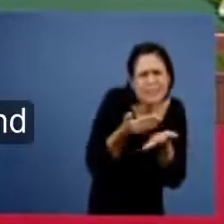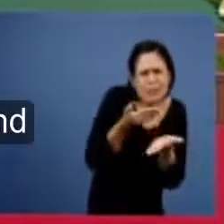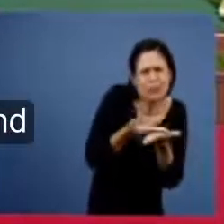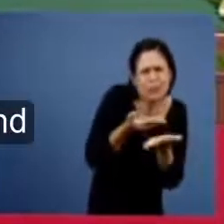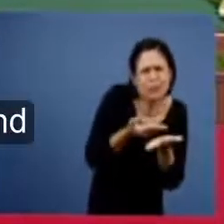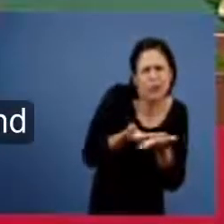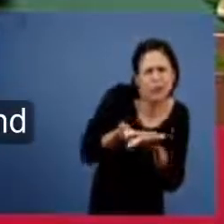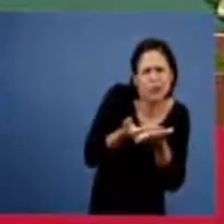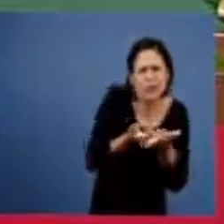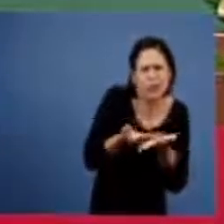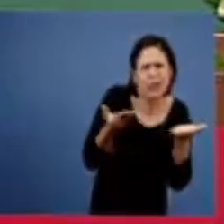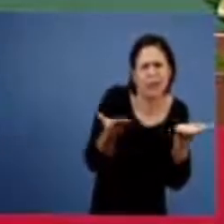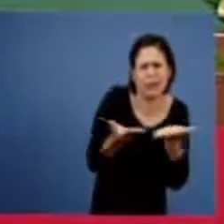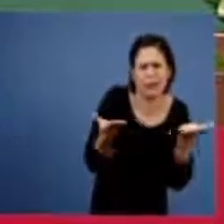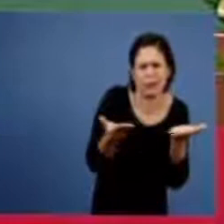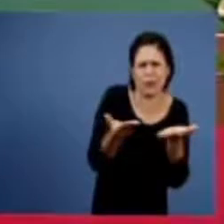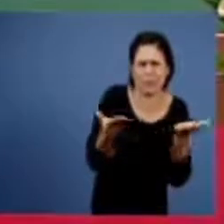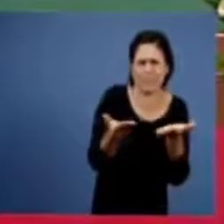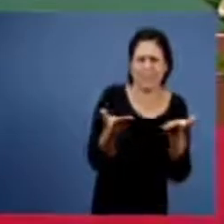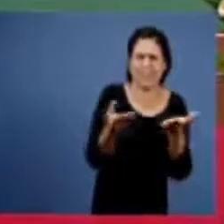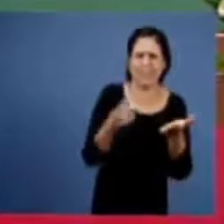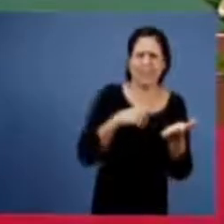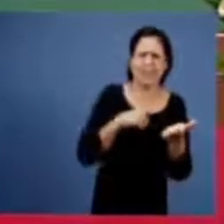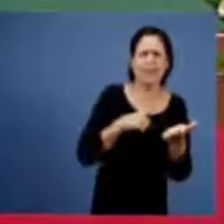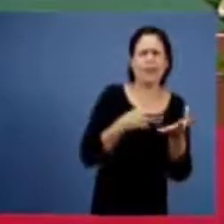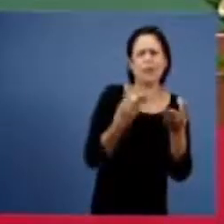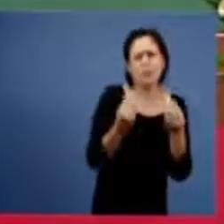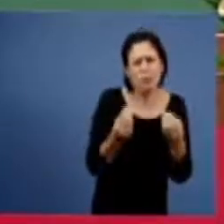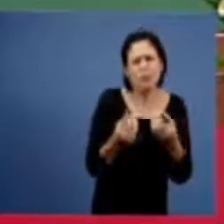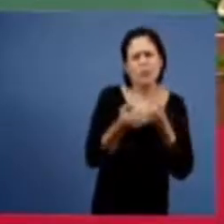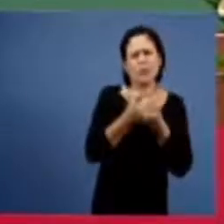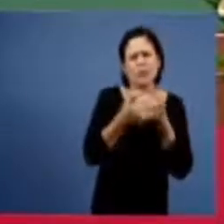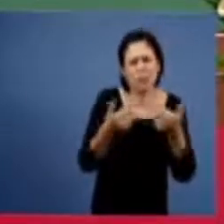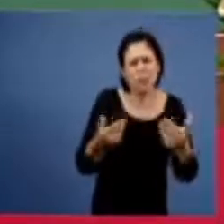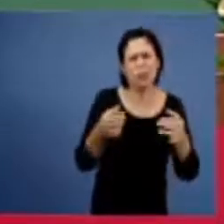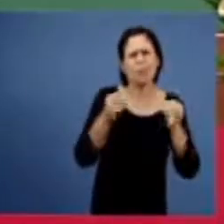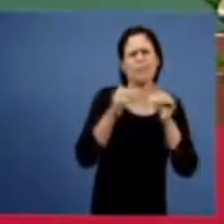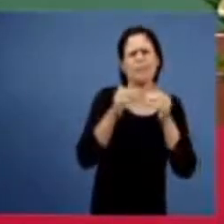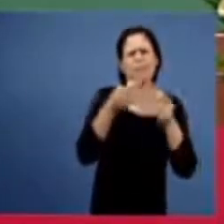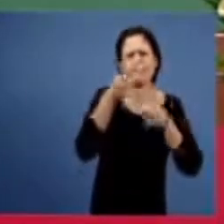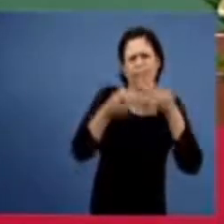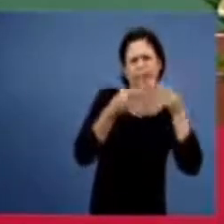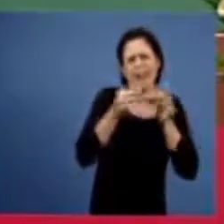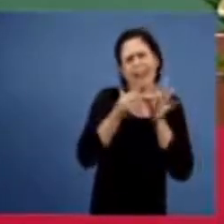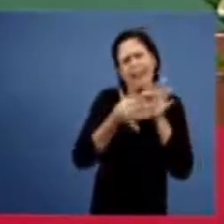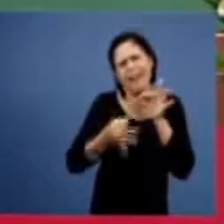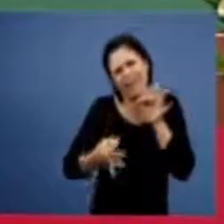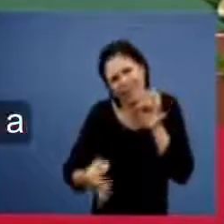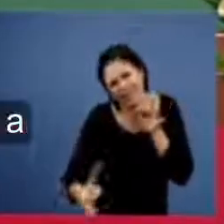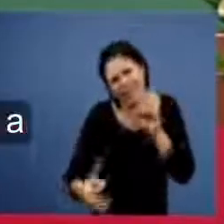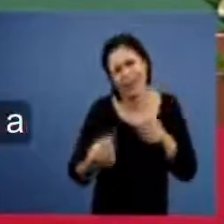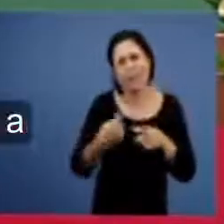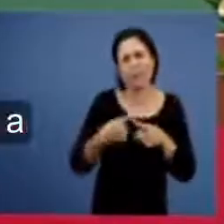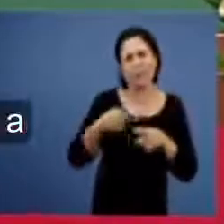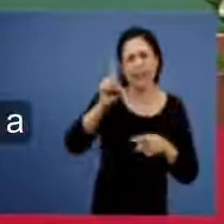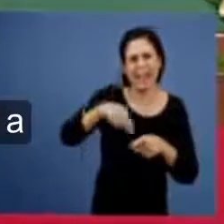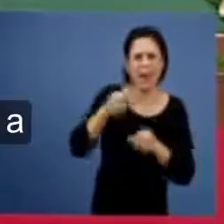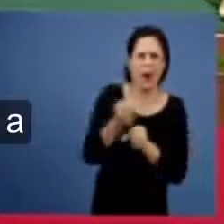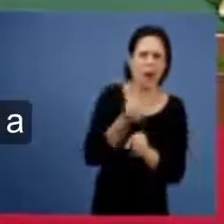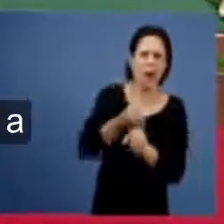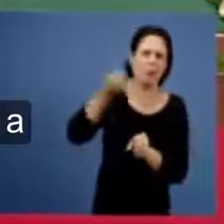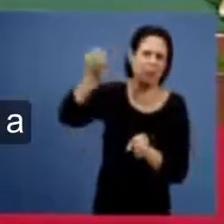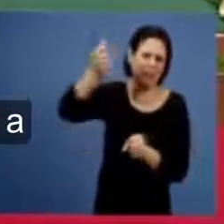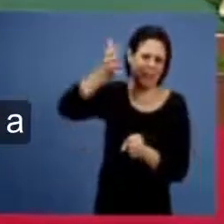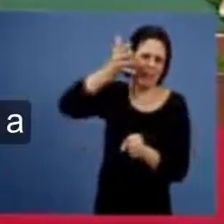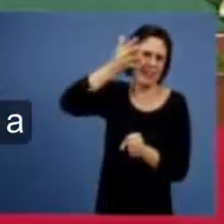aqui nas parábolas e tudo isso está se um conjunto meus irmãos isso é obra revelada onde tudo acontece